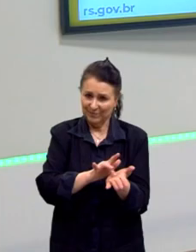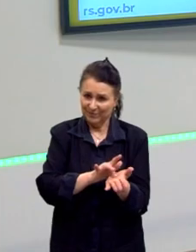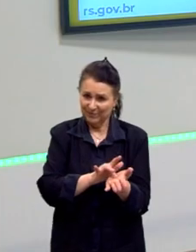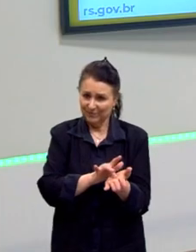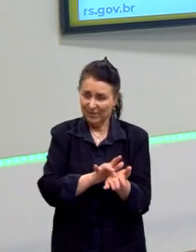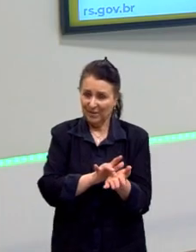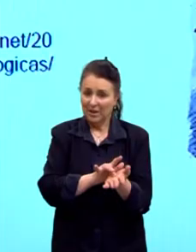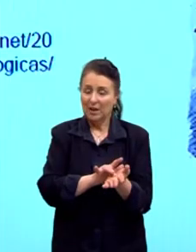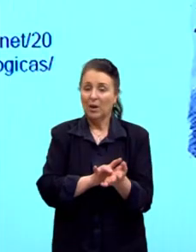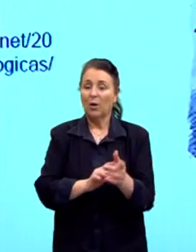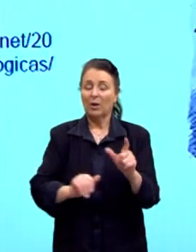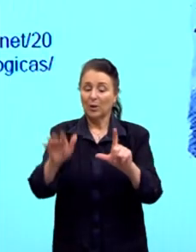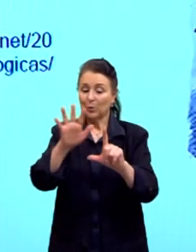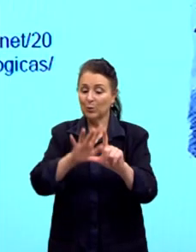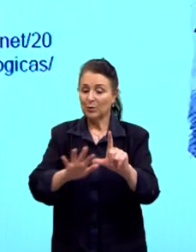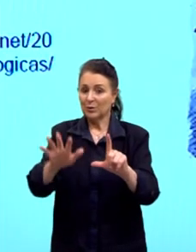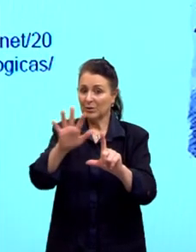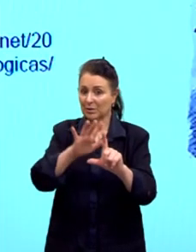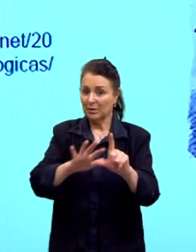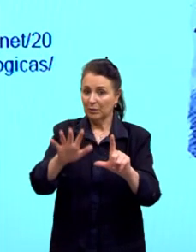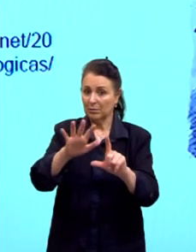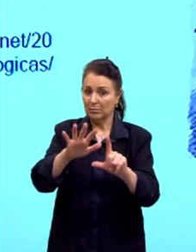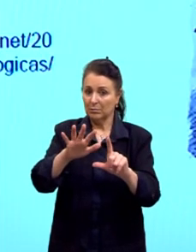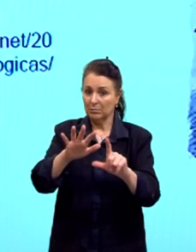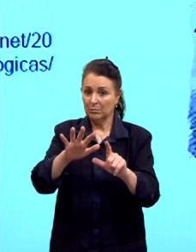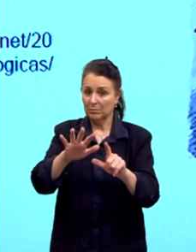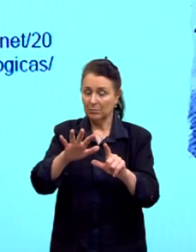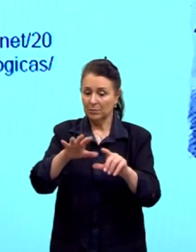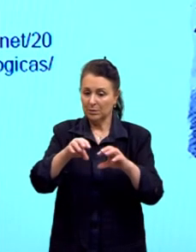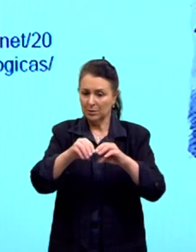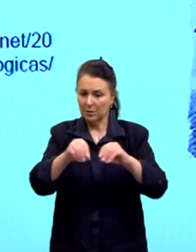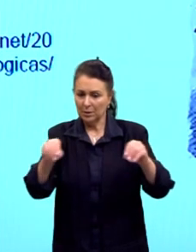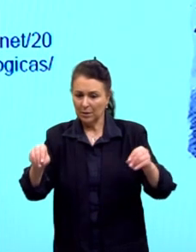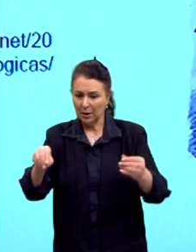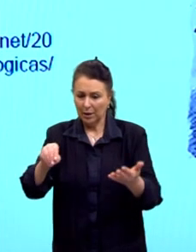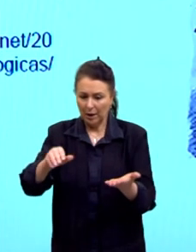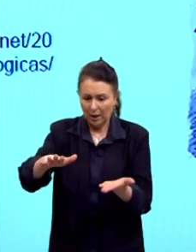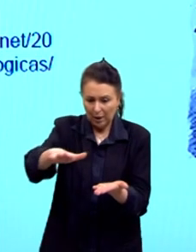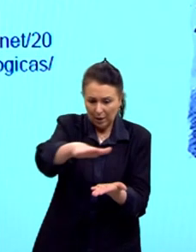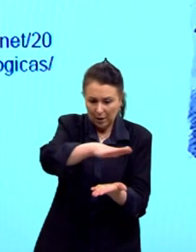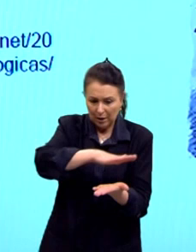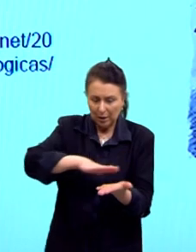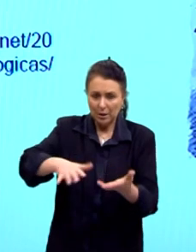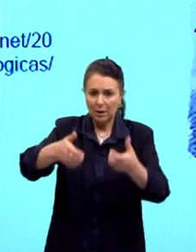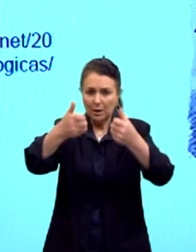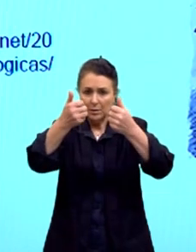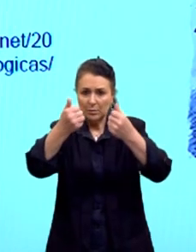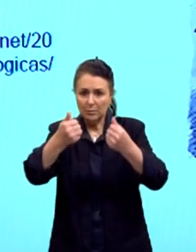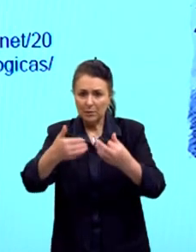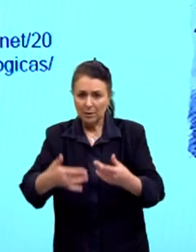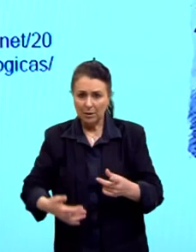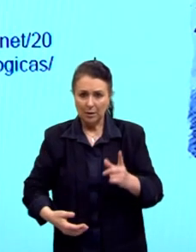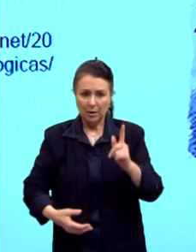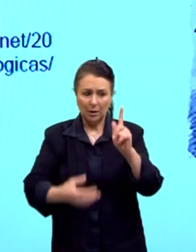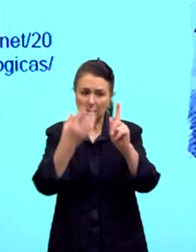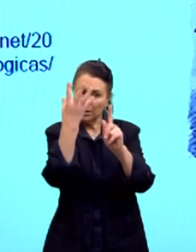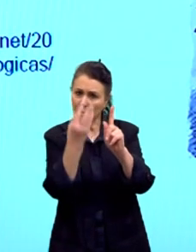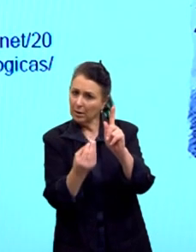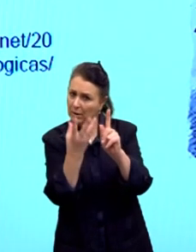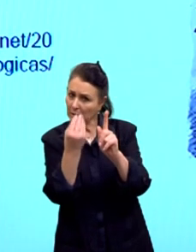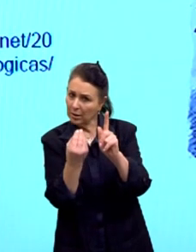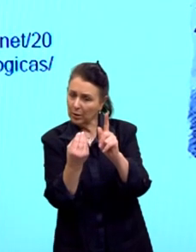Aqui na chave traz, se a Terra é plana, explique isso, se existe gravidade, explique o